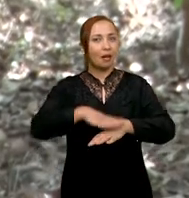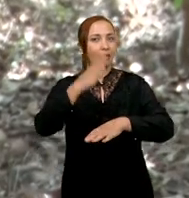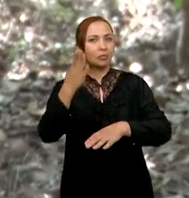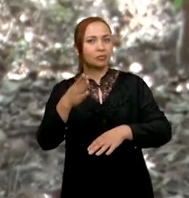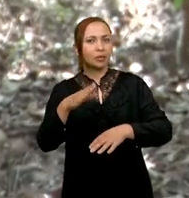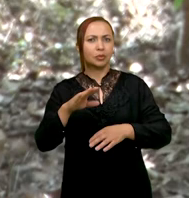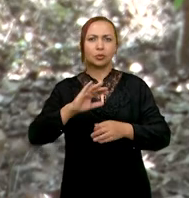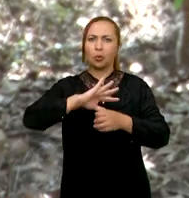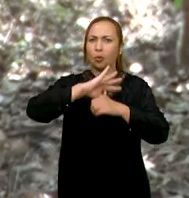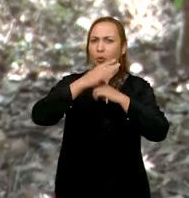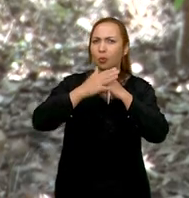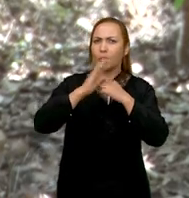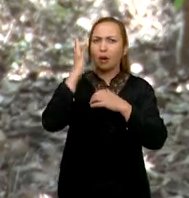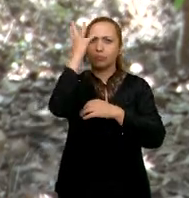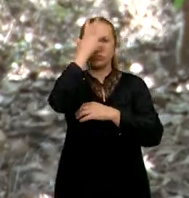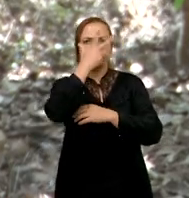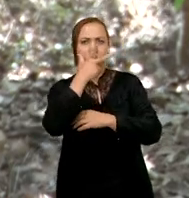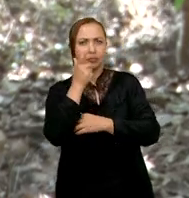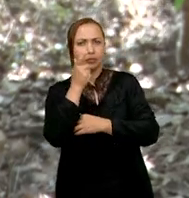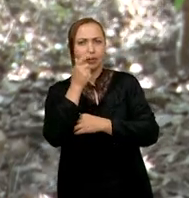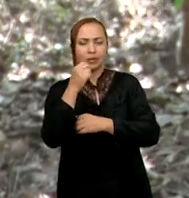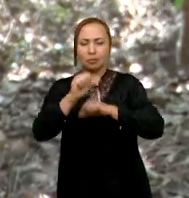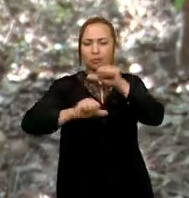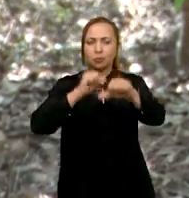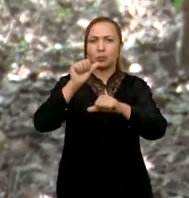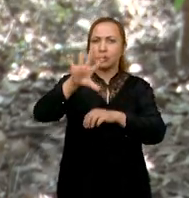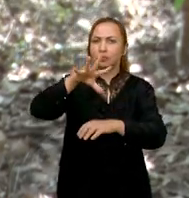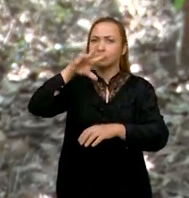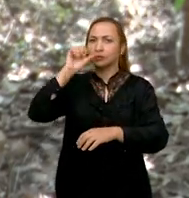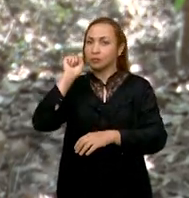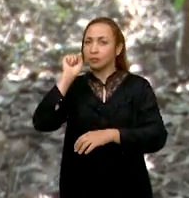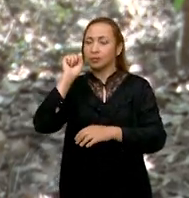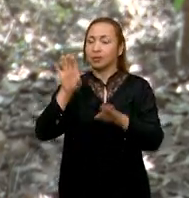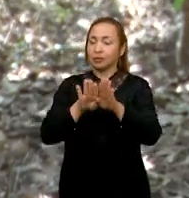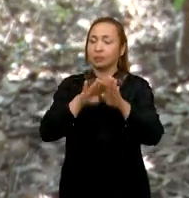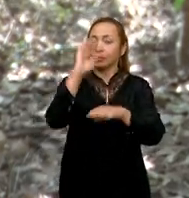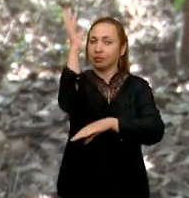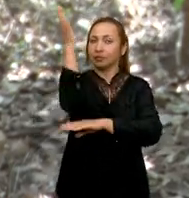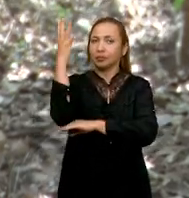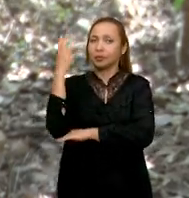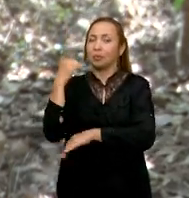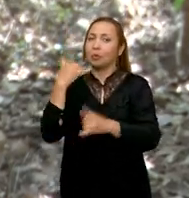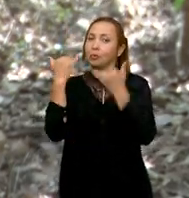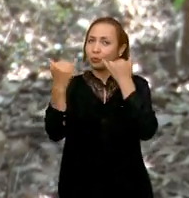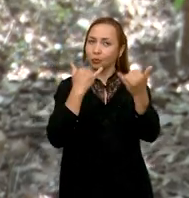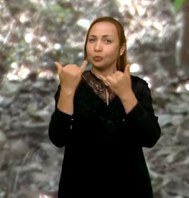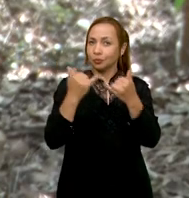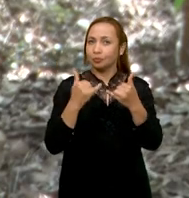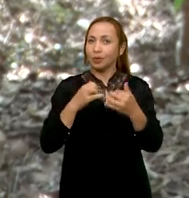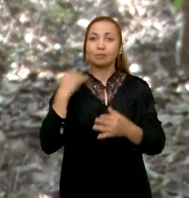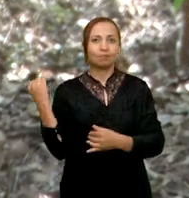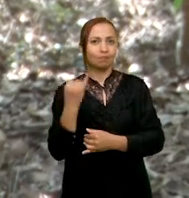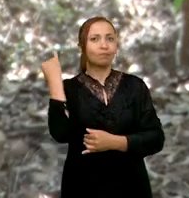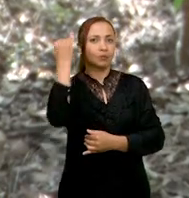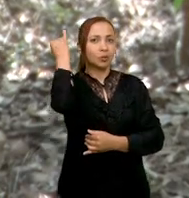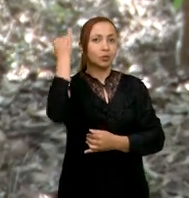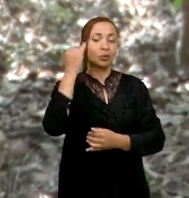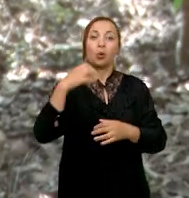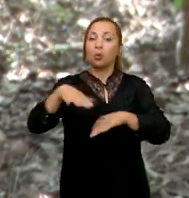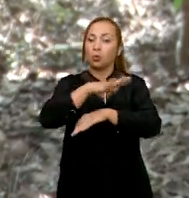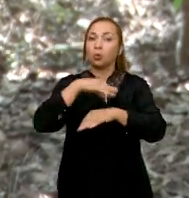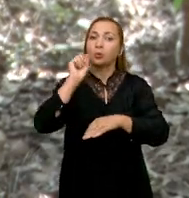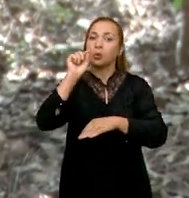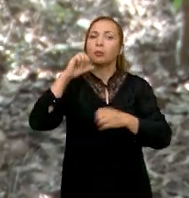Mais do que sombra, beleza, renovação do ar, as árvores podem fornecer informações importantes sobre ocorrências